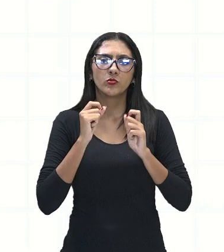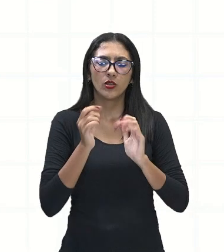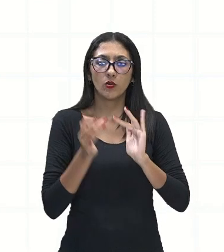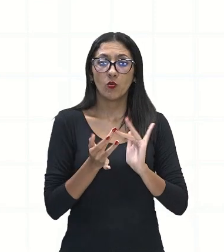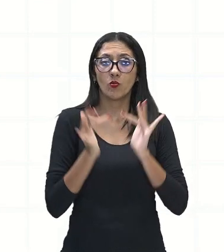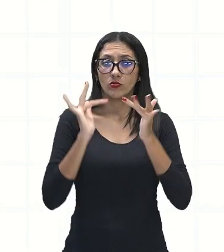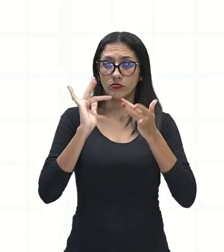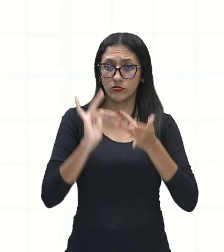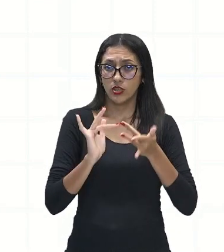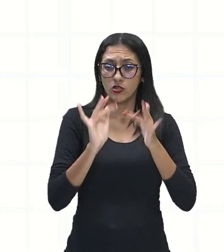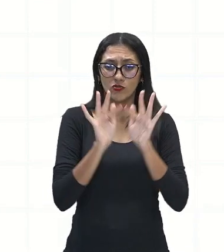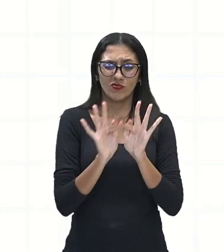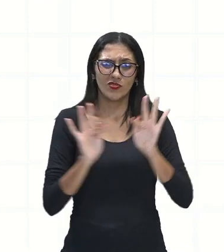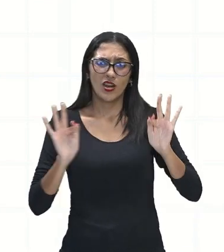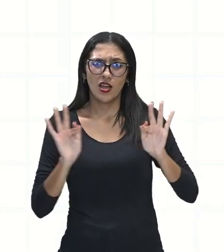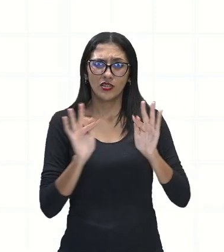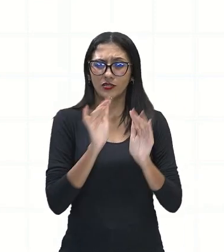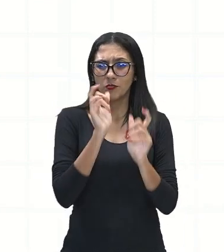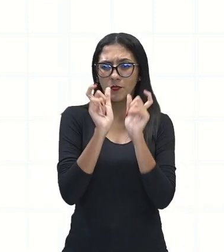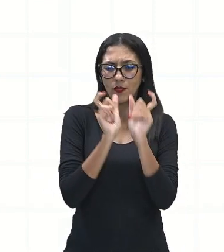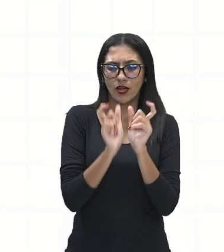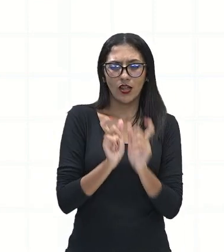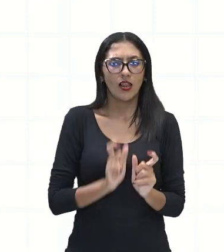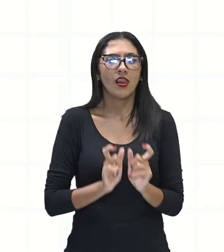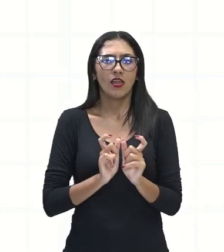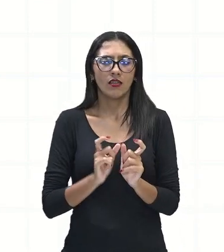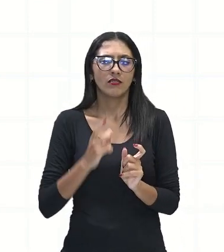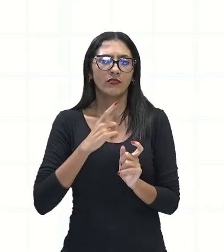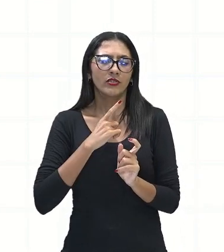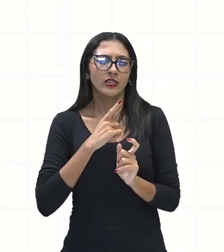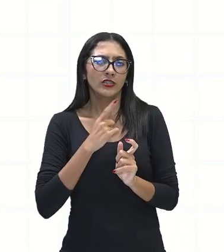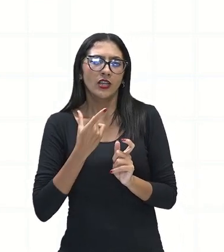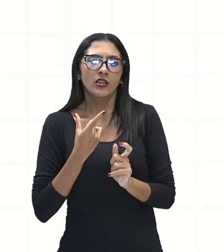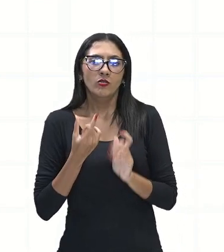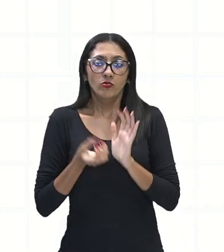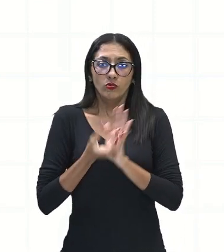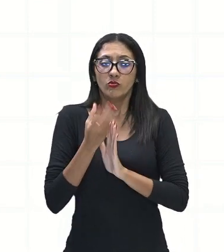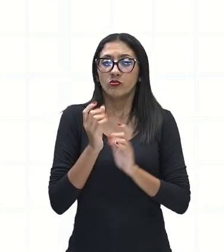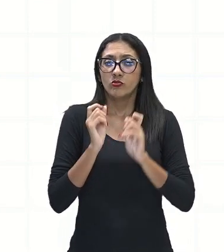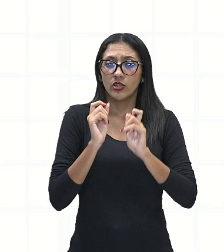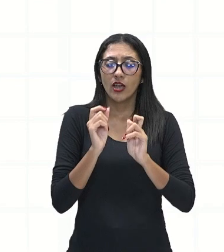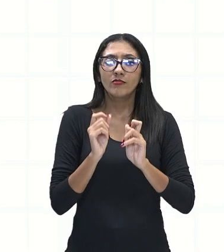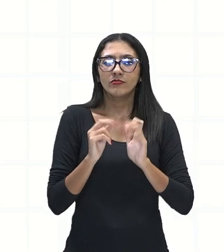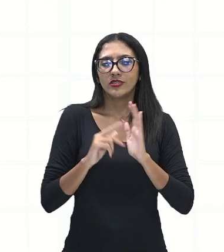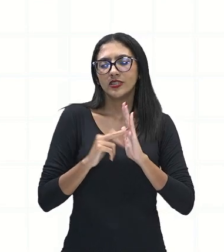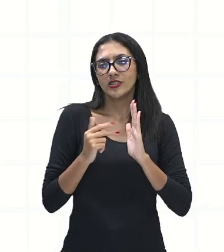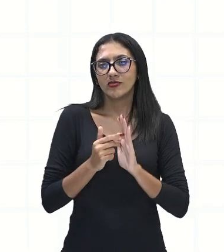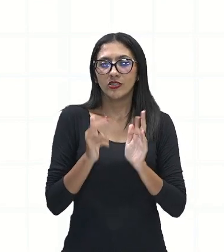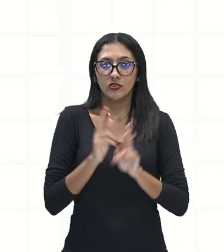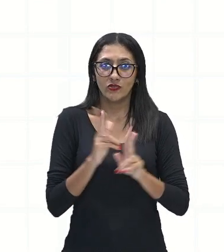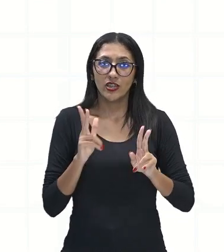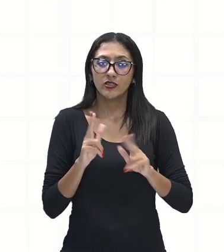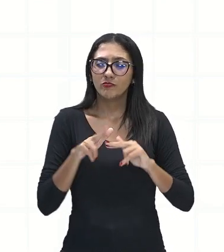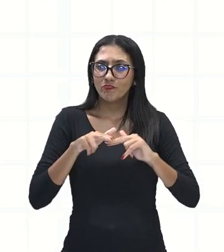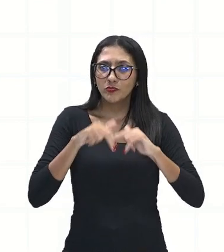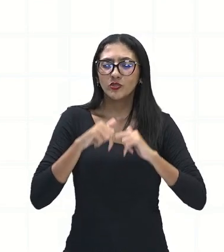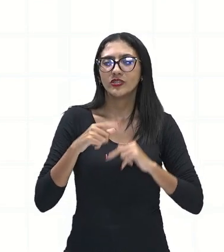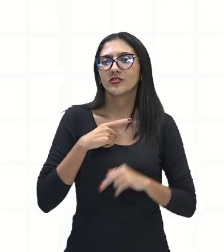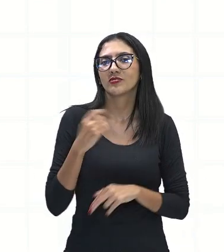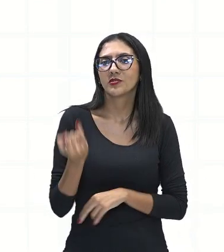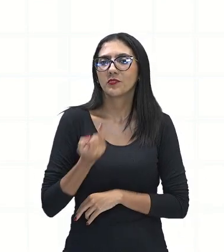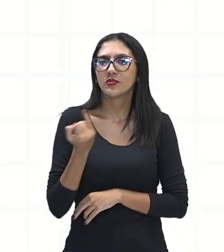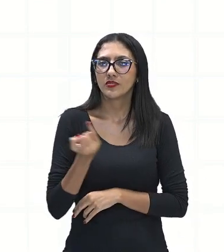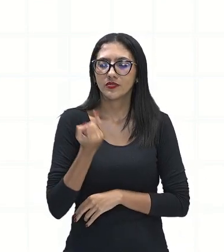frases, dessas palavras, e que elas vão ganhar sentidos diferentes. E isso é muito importante, né?